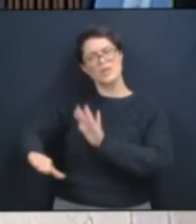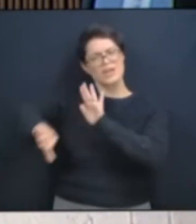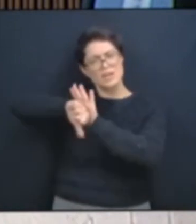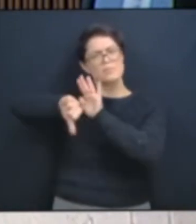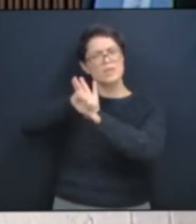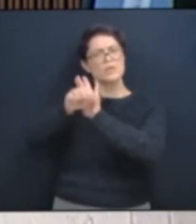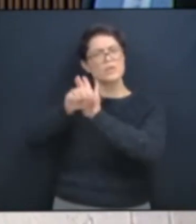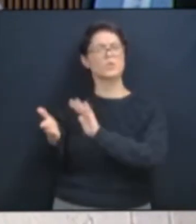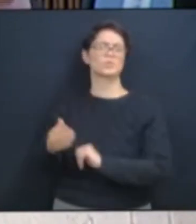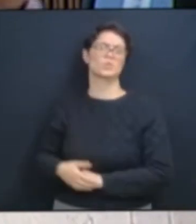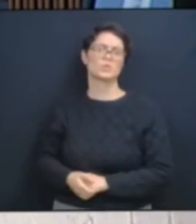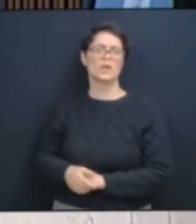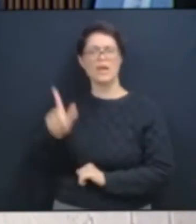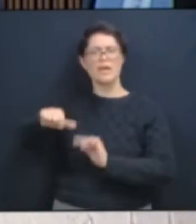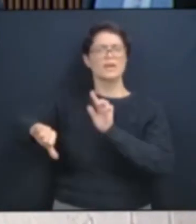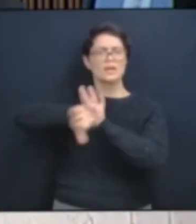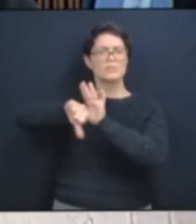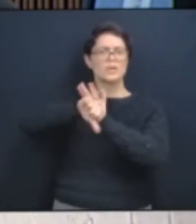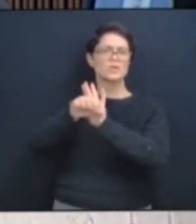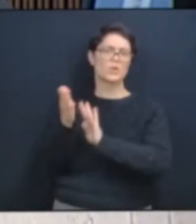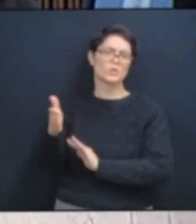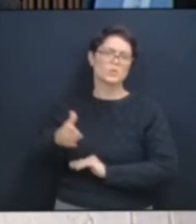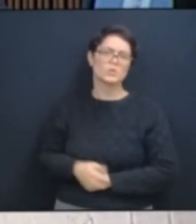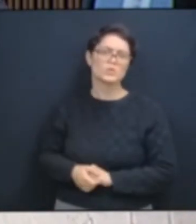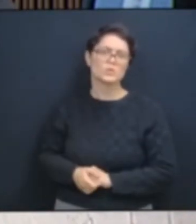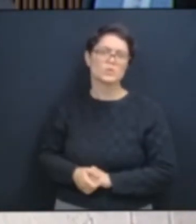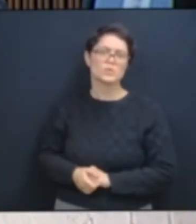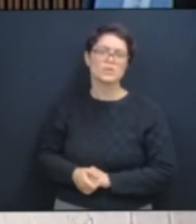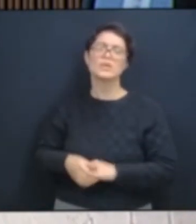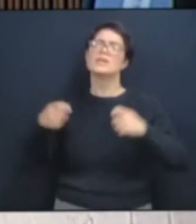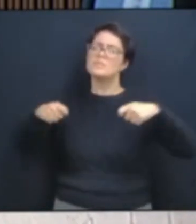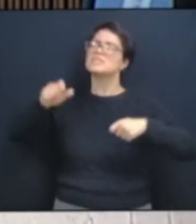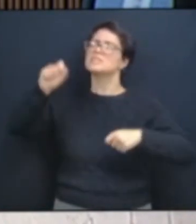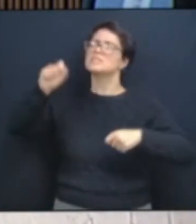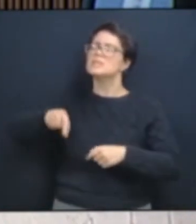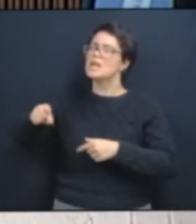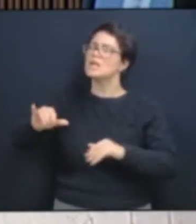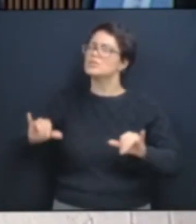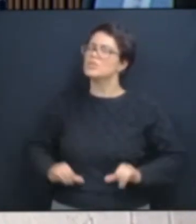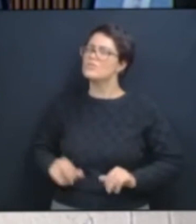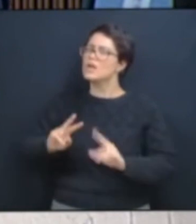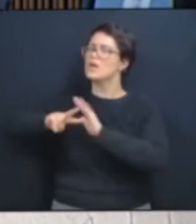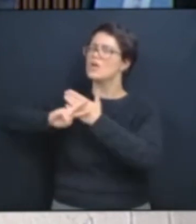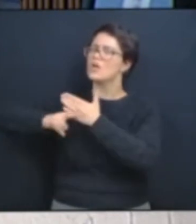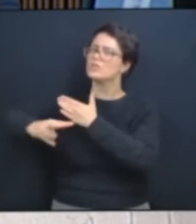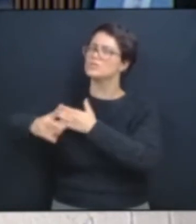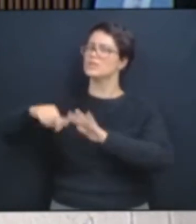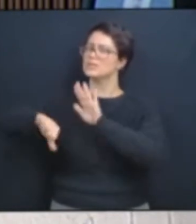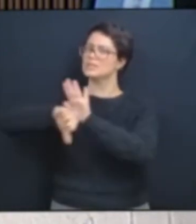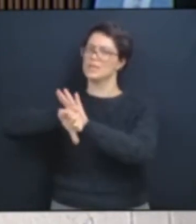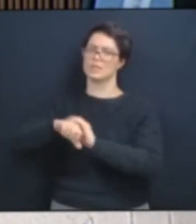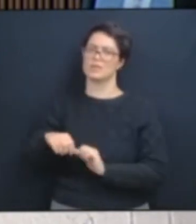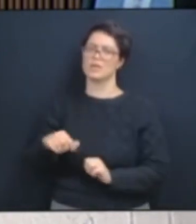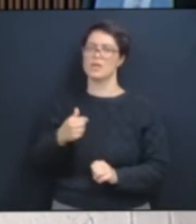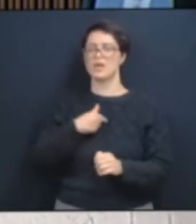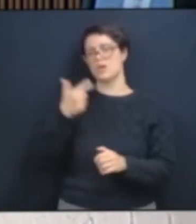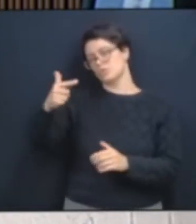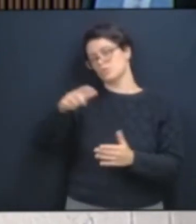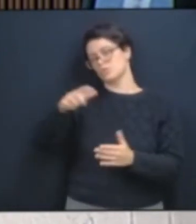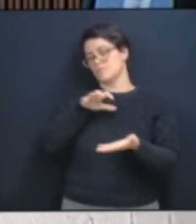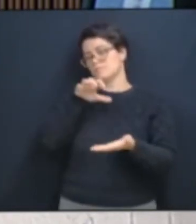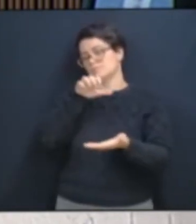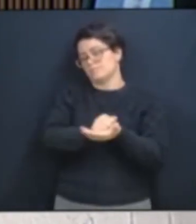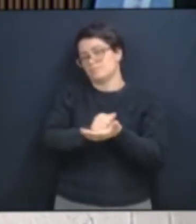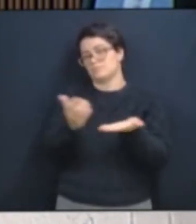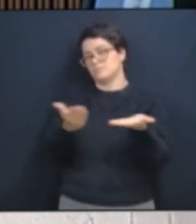que se dá para ele. É criminoso. E ele tem que pagar sim pelos crimes. Não estava programado para falar. Pediu